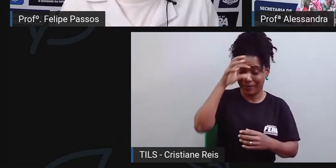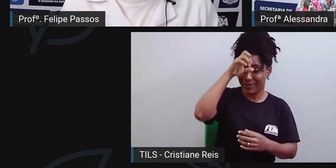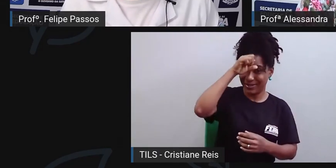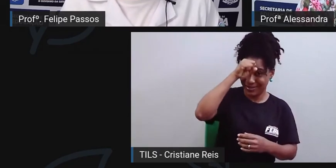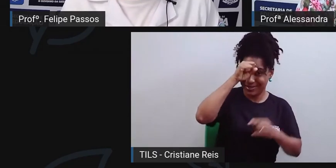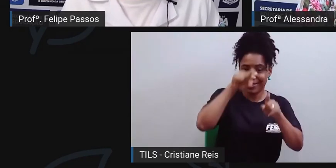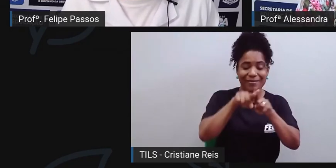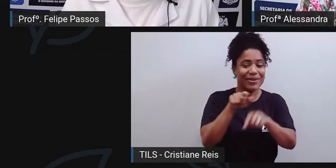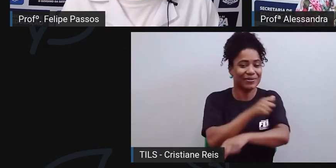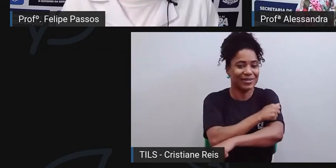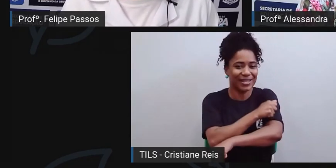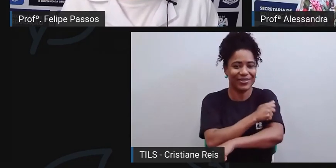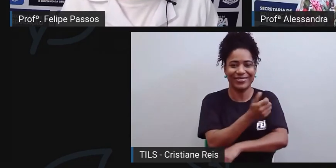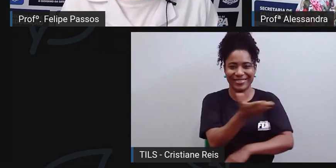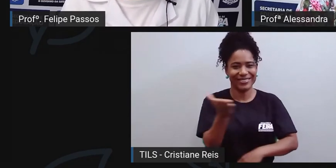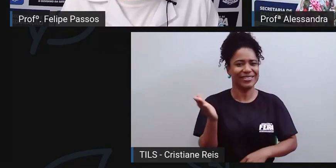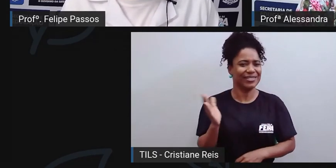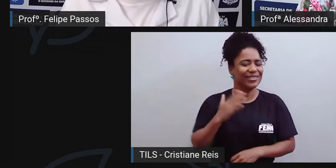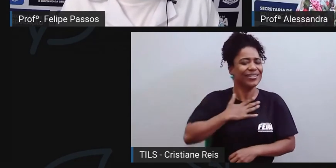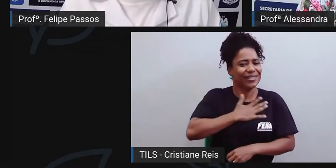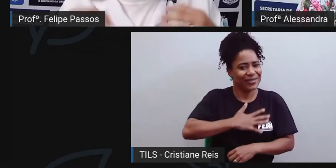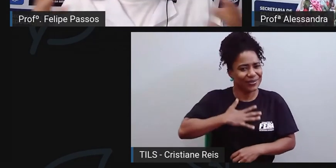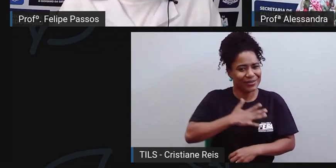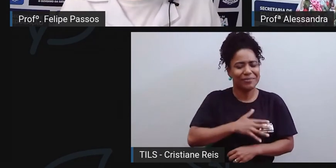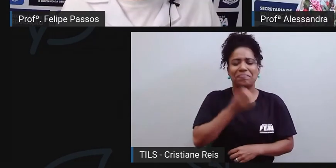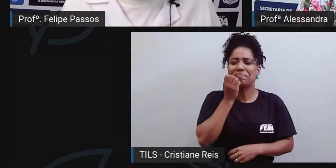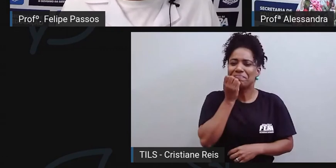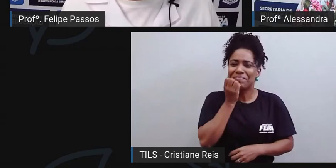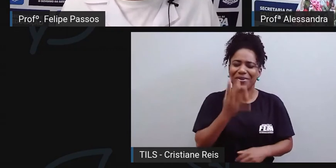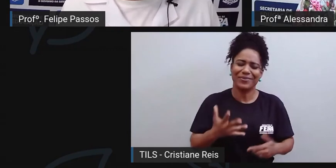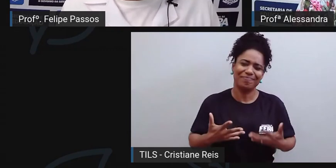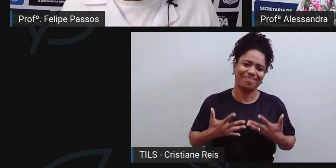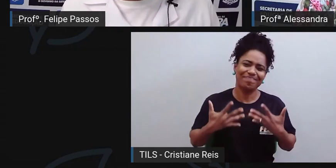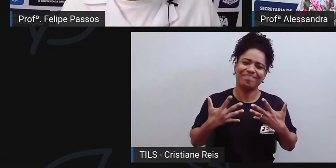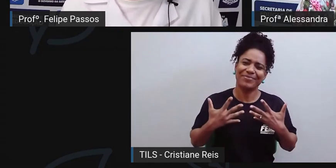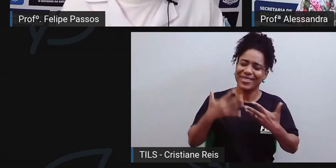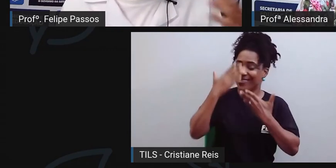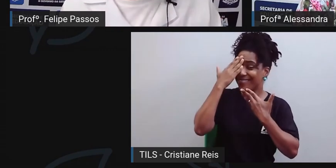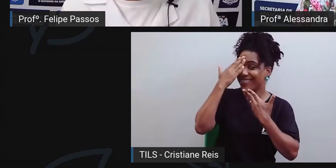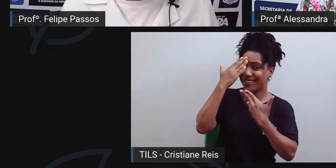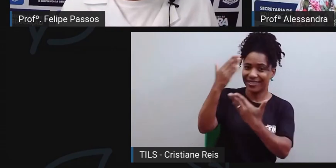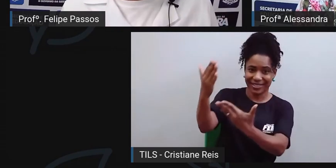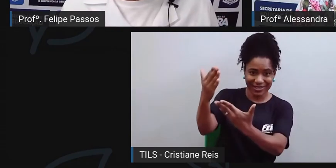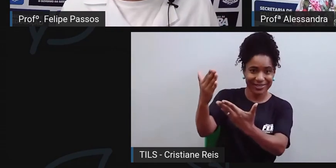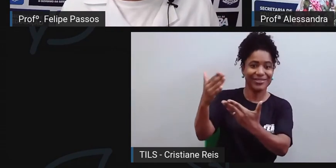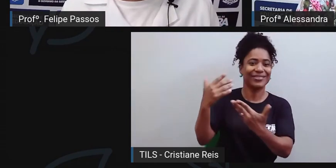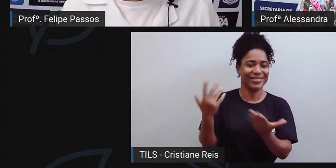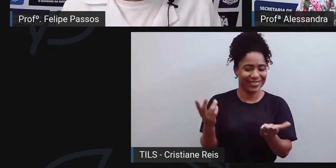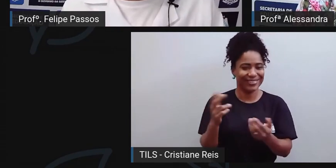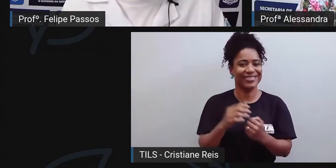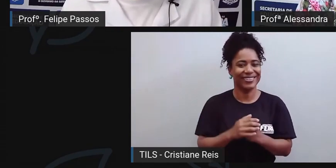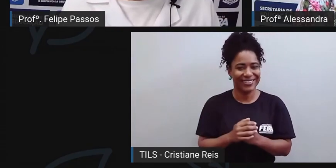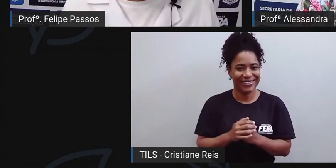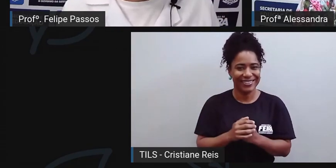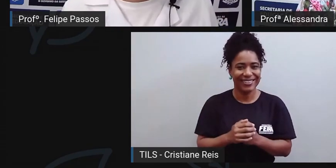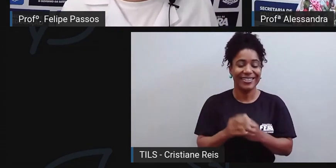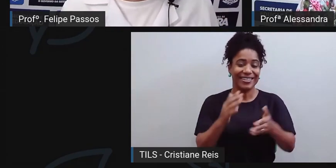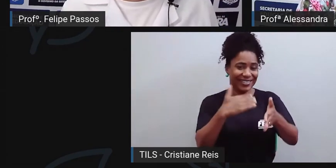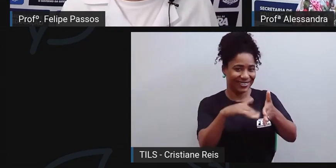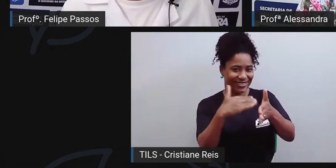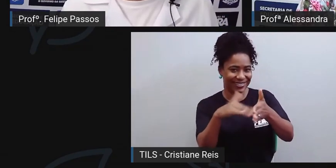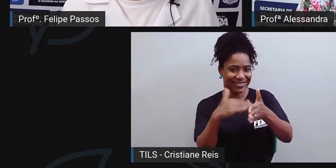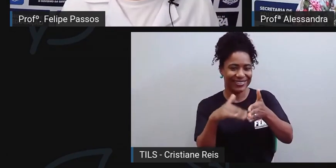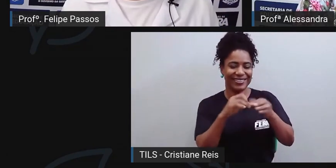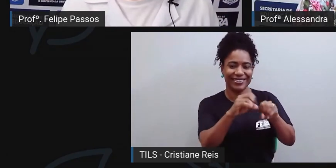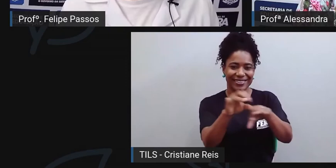construtivo esse momento aqui para mim. Te agradeço em nome de toda a rede, de nossos alunos por ter topado esse